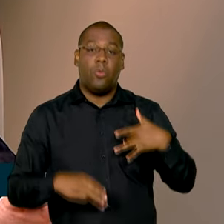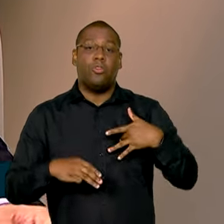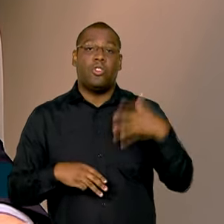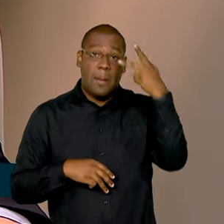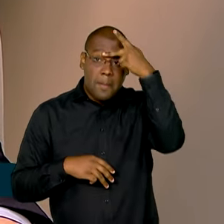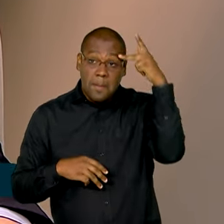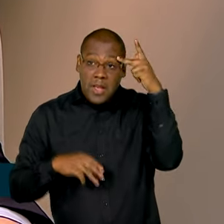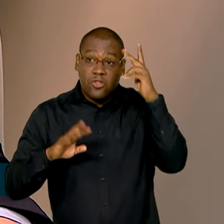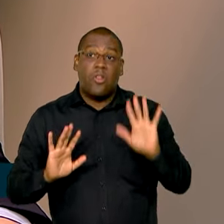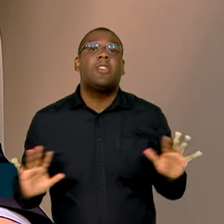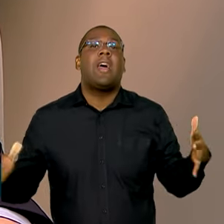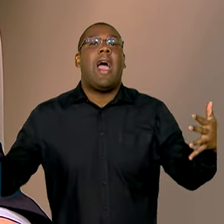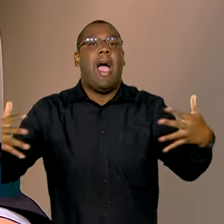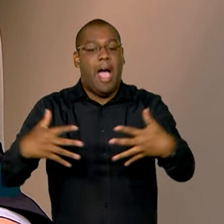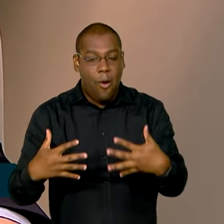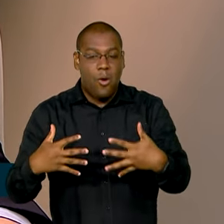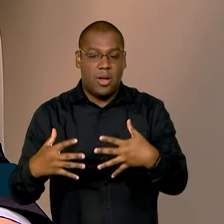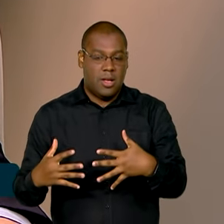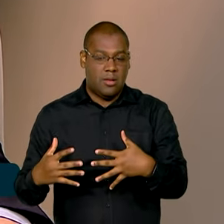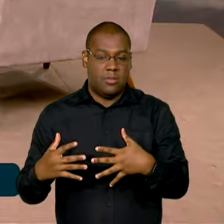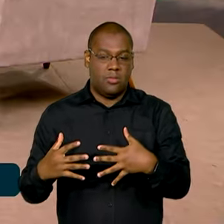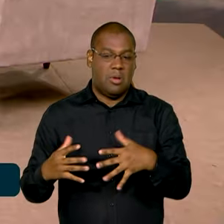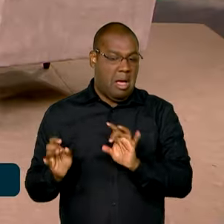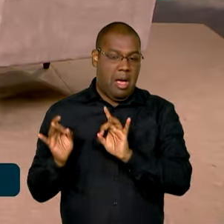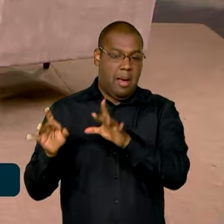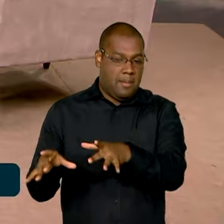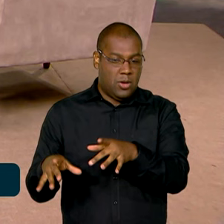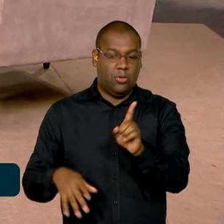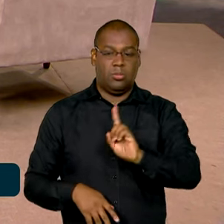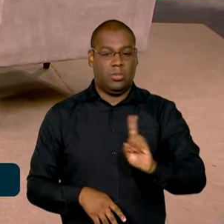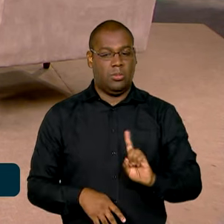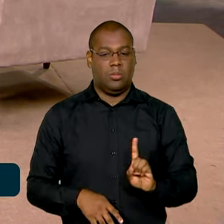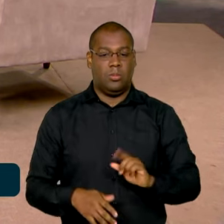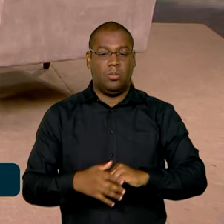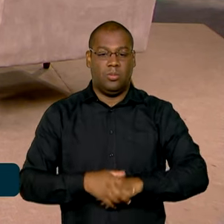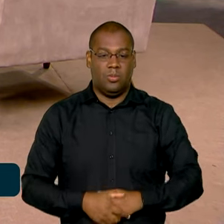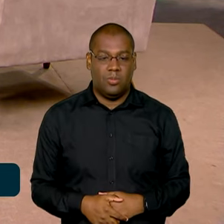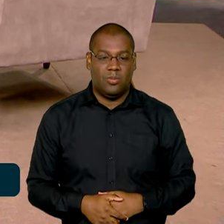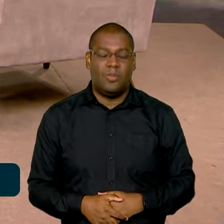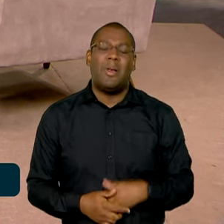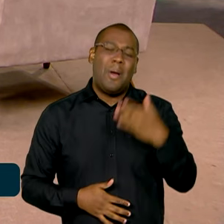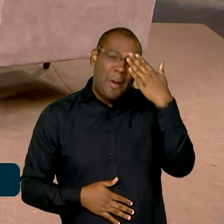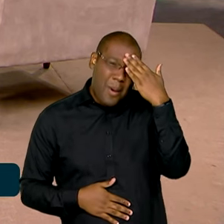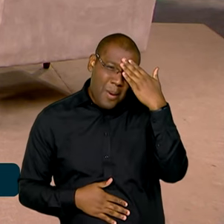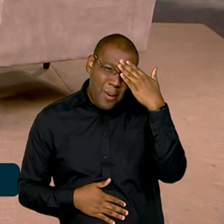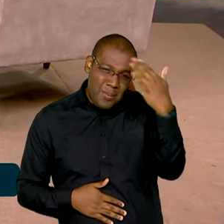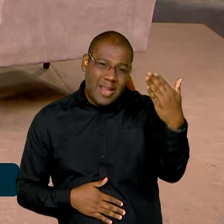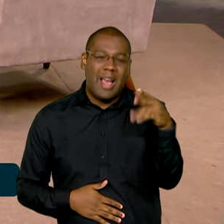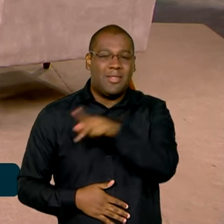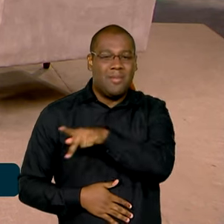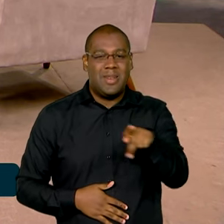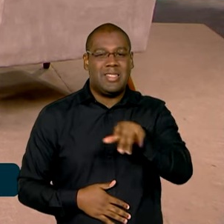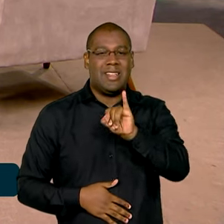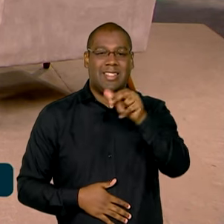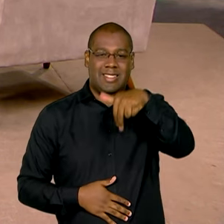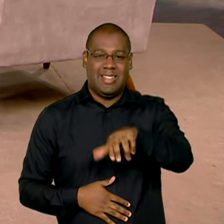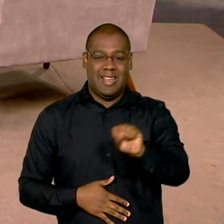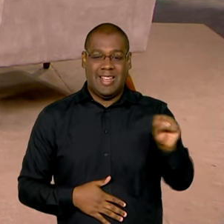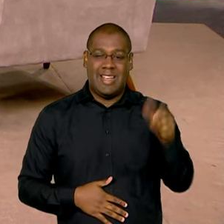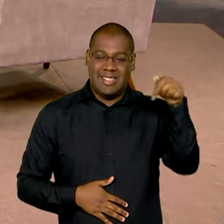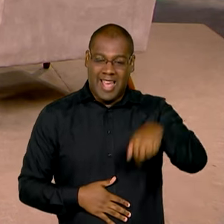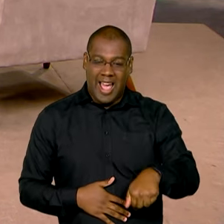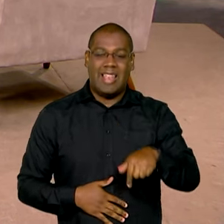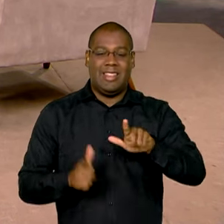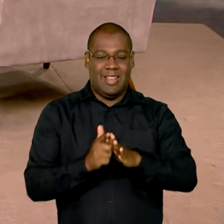salvá-las, né? Porque elas estão abandonadas. Perfeito, presidente. Então, Alessandro Stefanuto, obrigada pela sua presença aqui no Brasil em Dia.